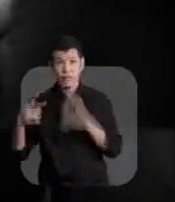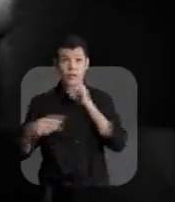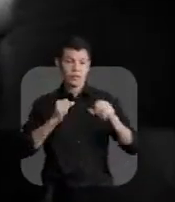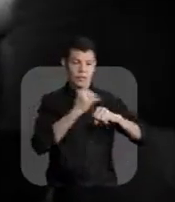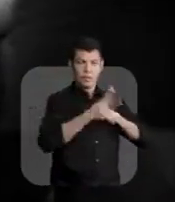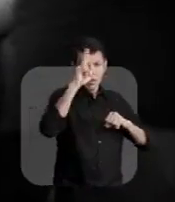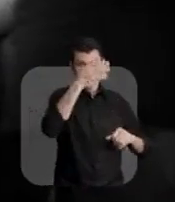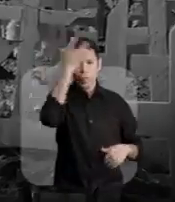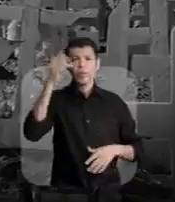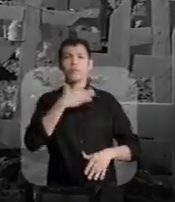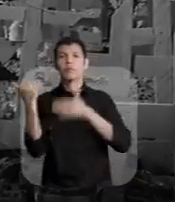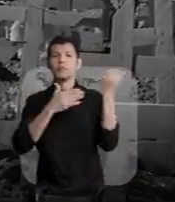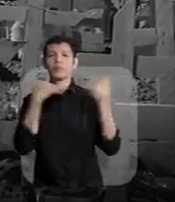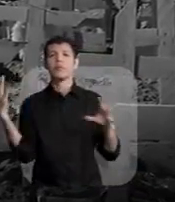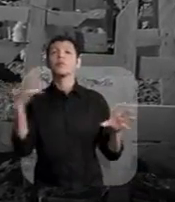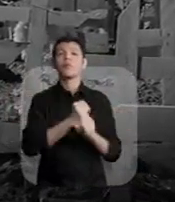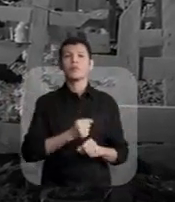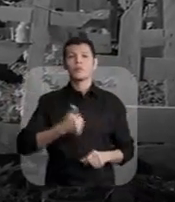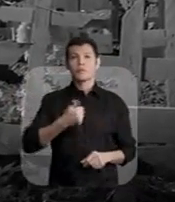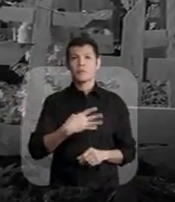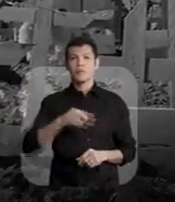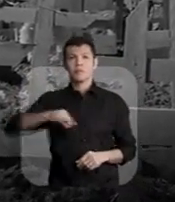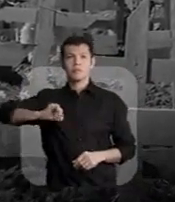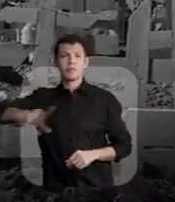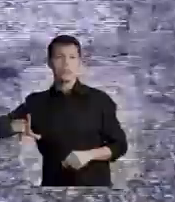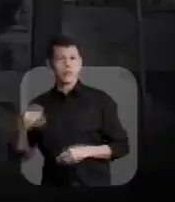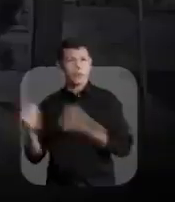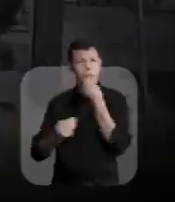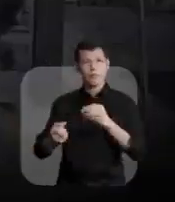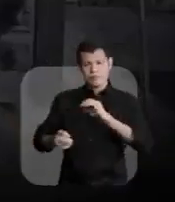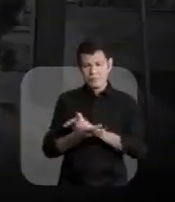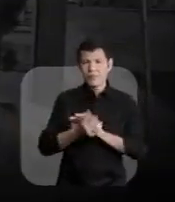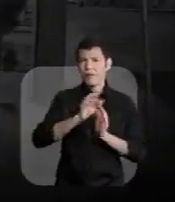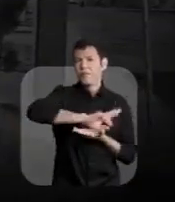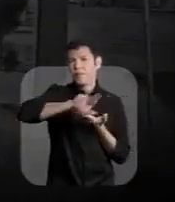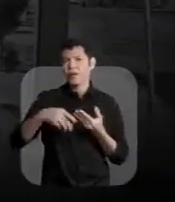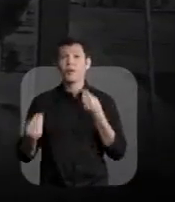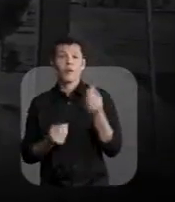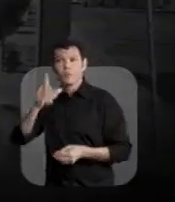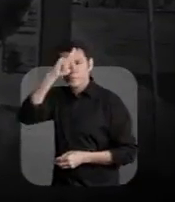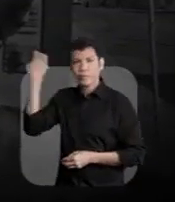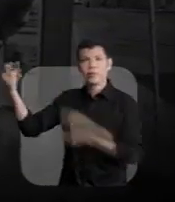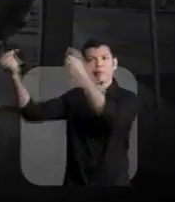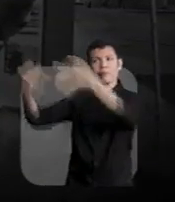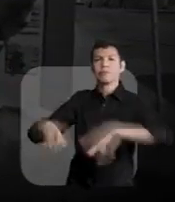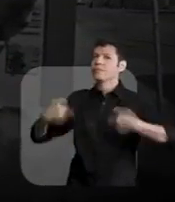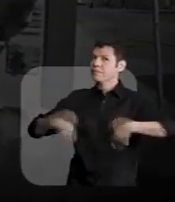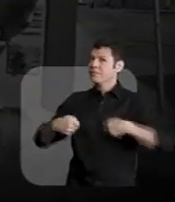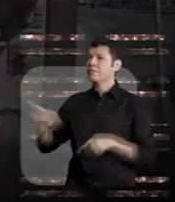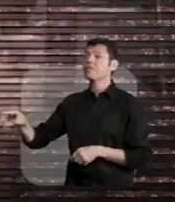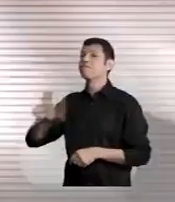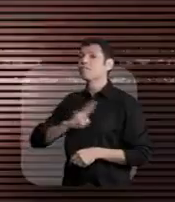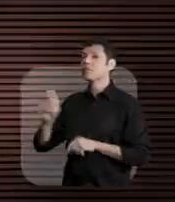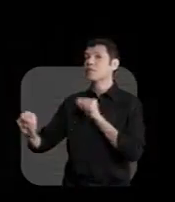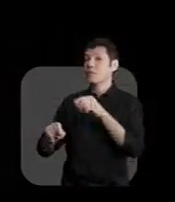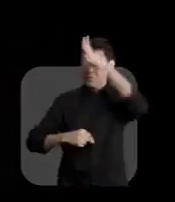desastre na pandemia deixou um saldo de mais de 14 mil mortes e vários casos de corrupção, que Wilson precisa muito